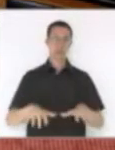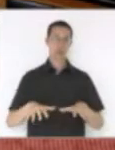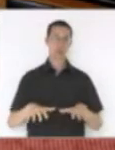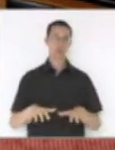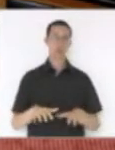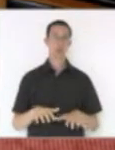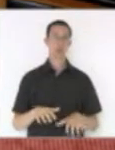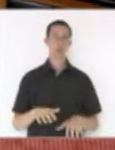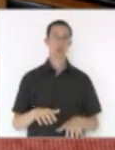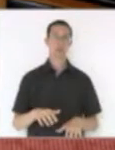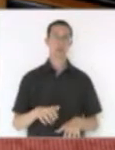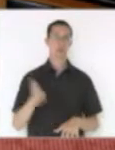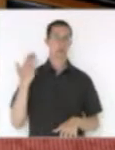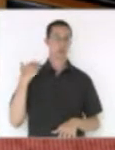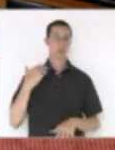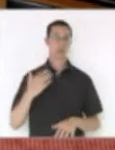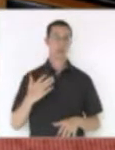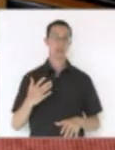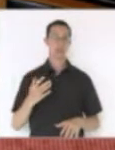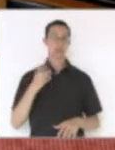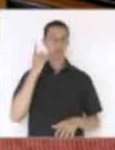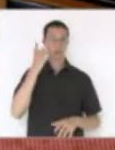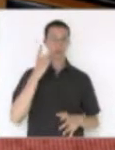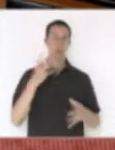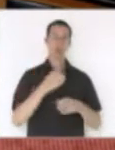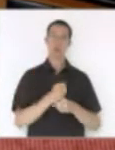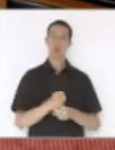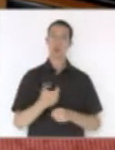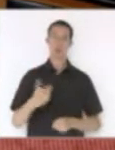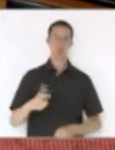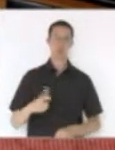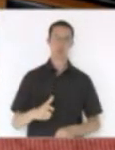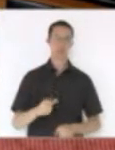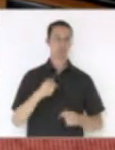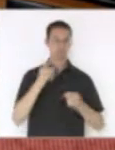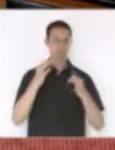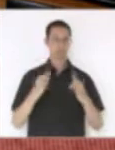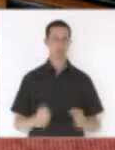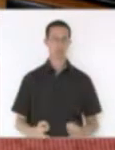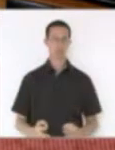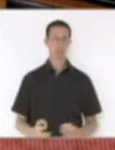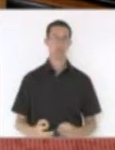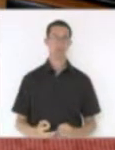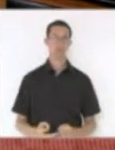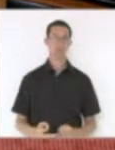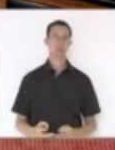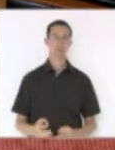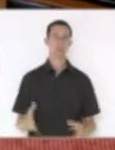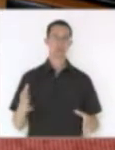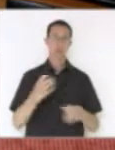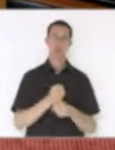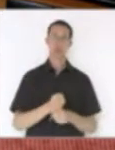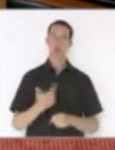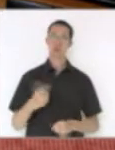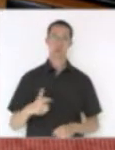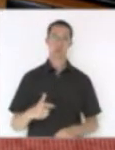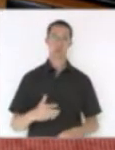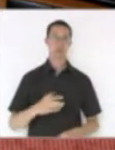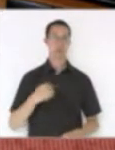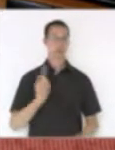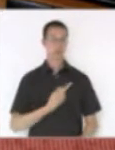não tinha coro. Você estava com toda razão. Não tinha coro. E nós precisamos, o